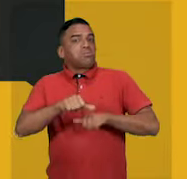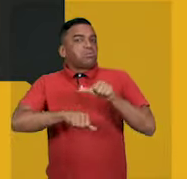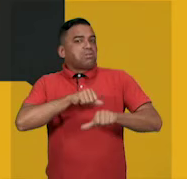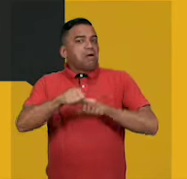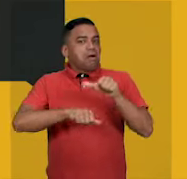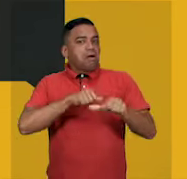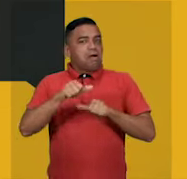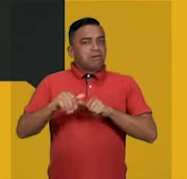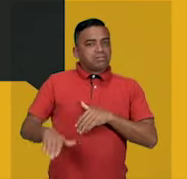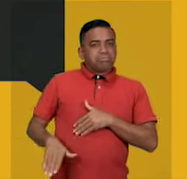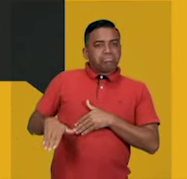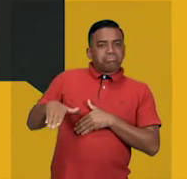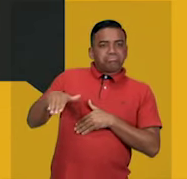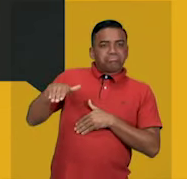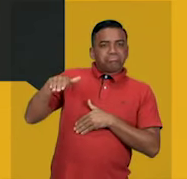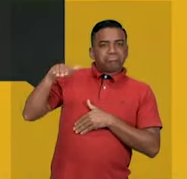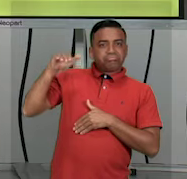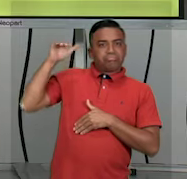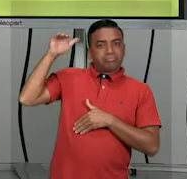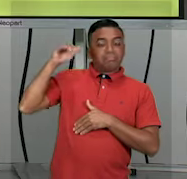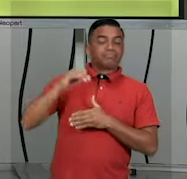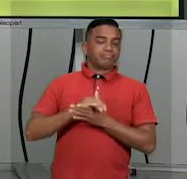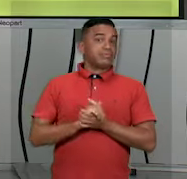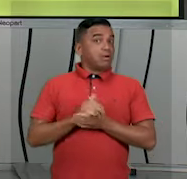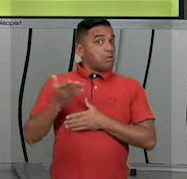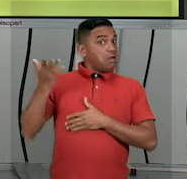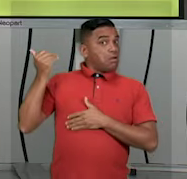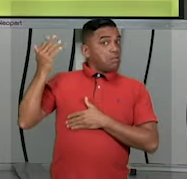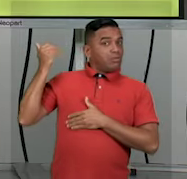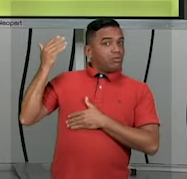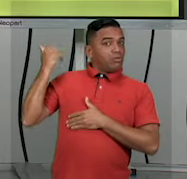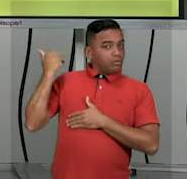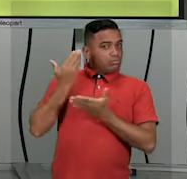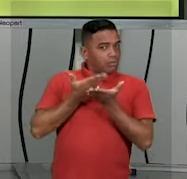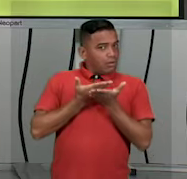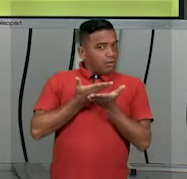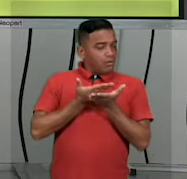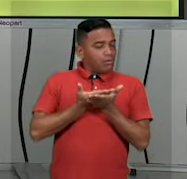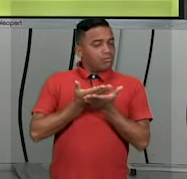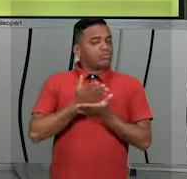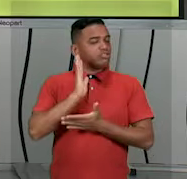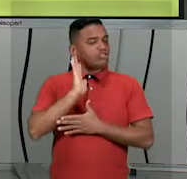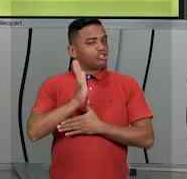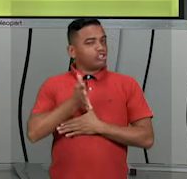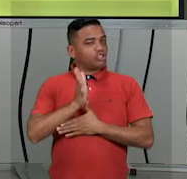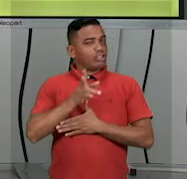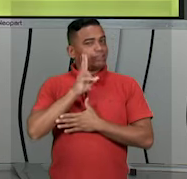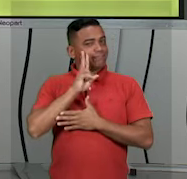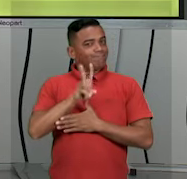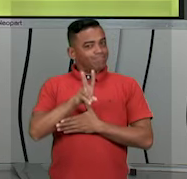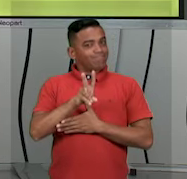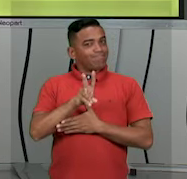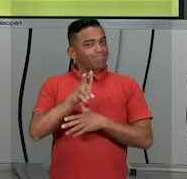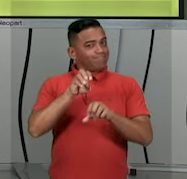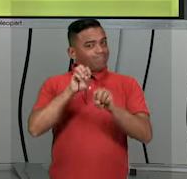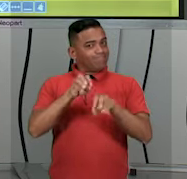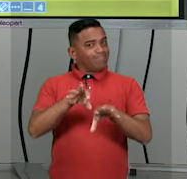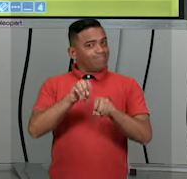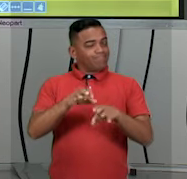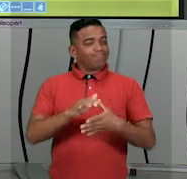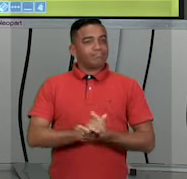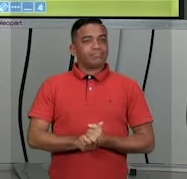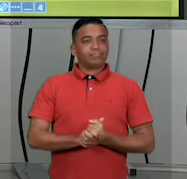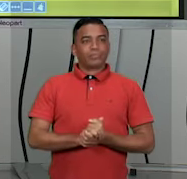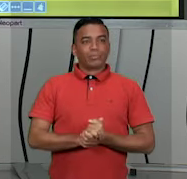puberdade. Nas aulas anteriores, nós conhecemos, nas